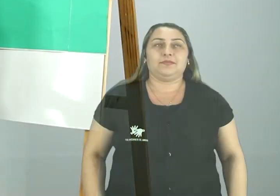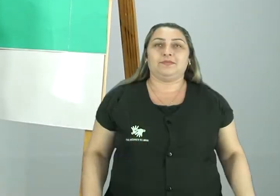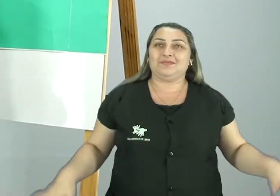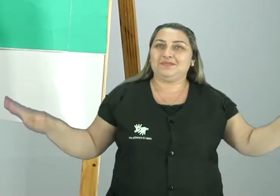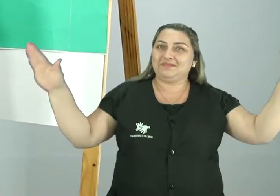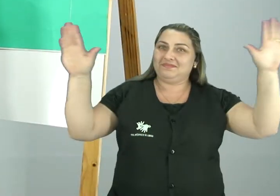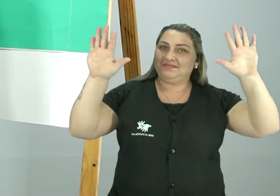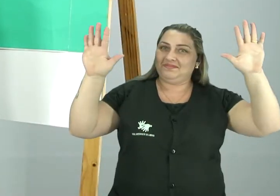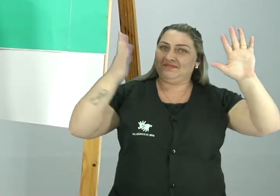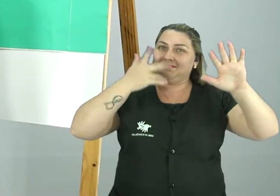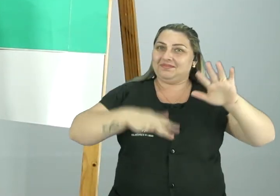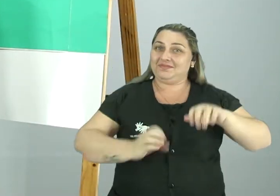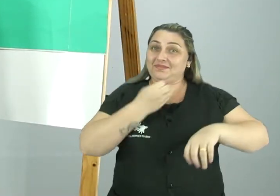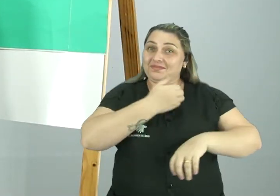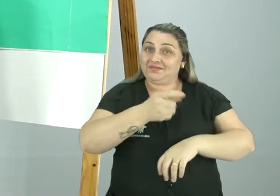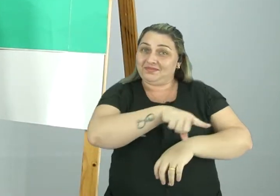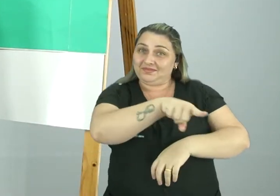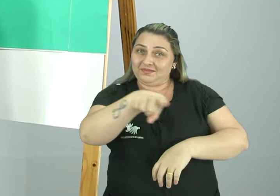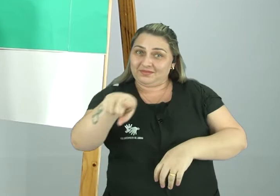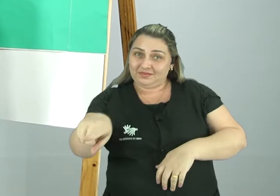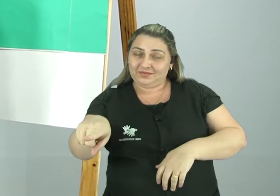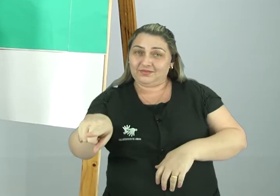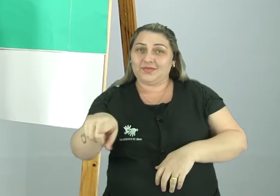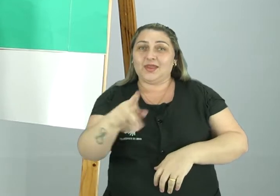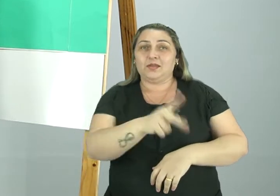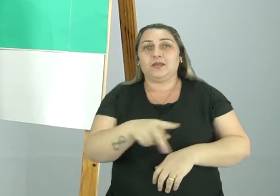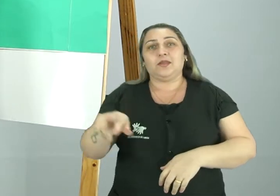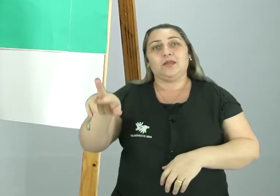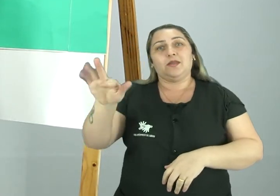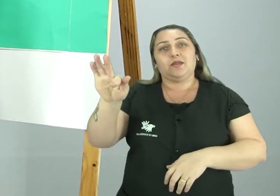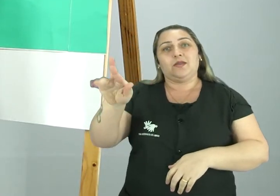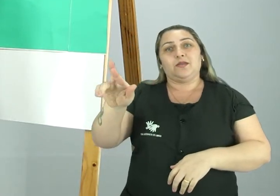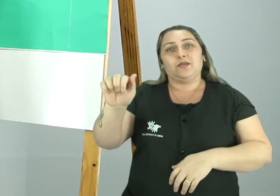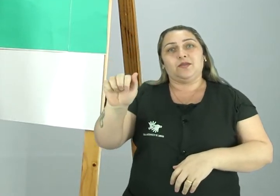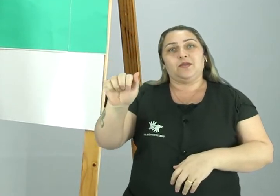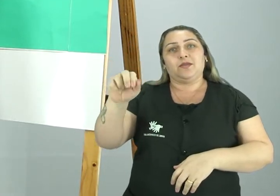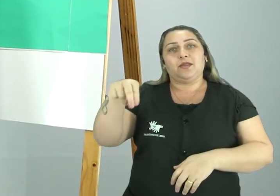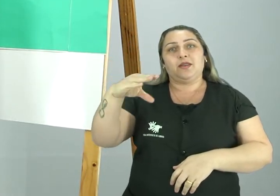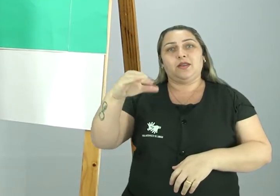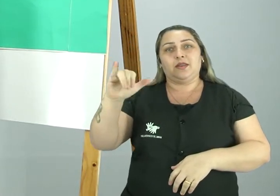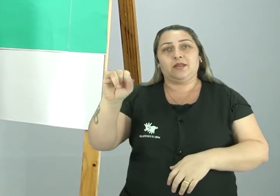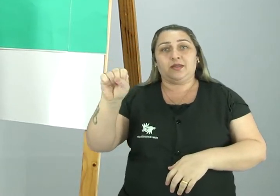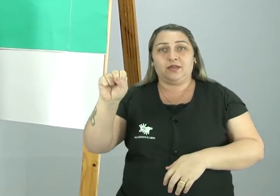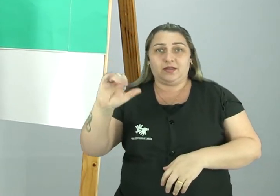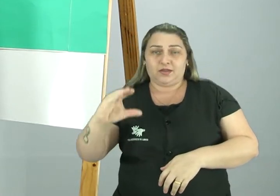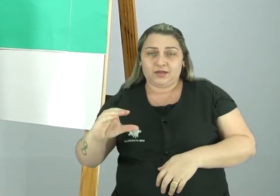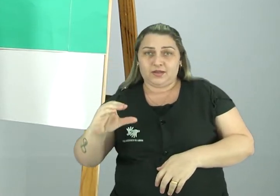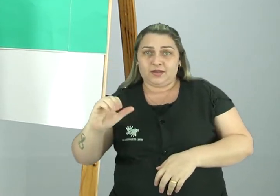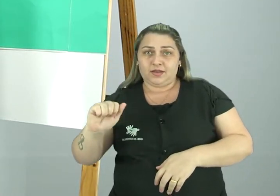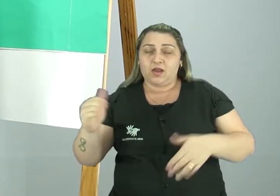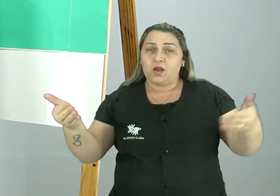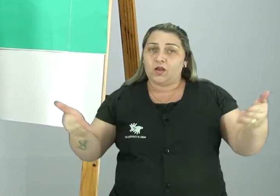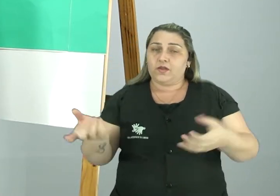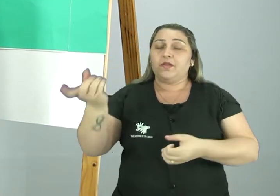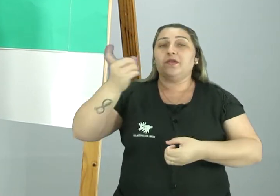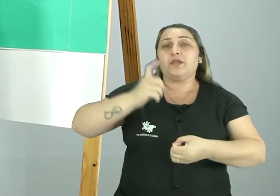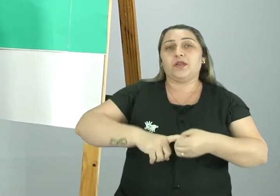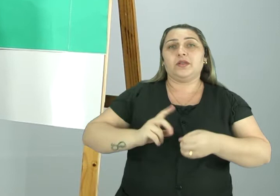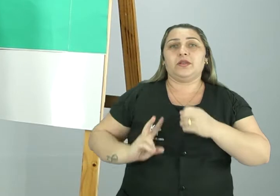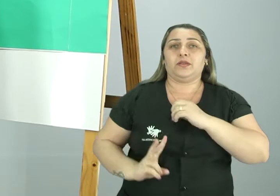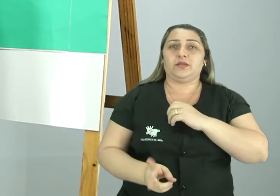Olá, crianças, tudo bem com vocês? Sou a professora Francisca Gadelha e estou aqui de volta para